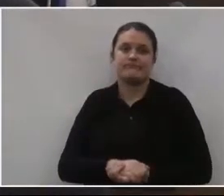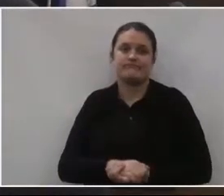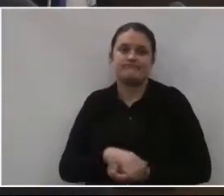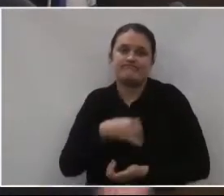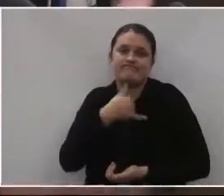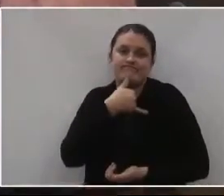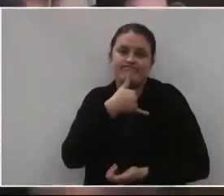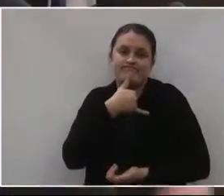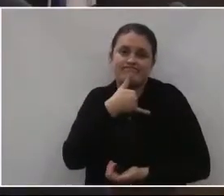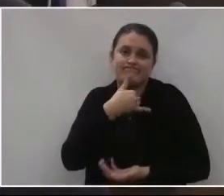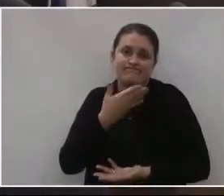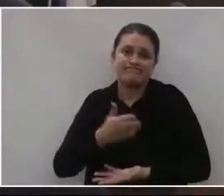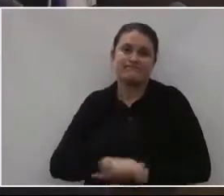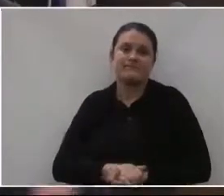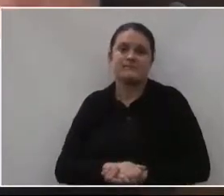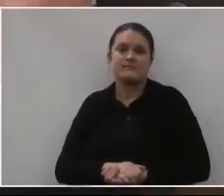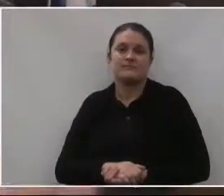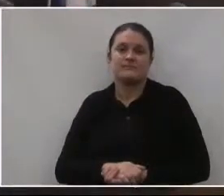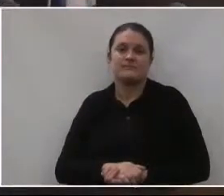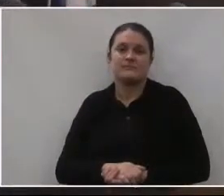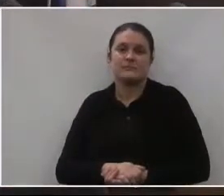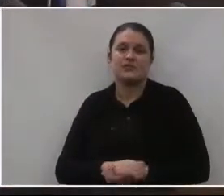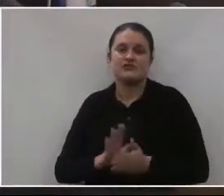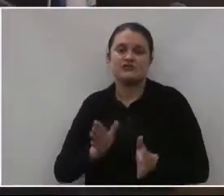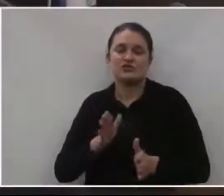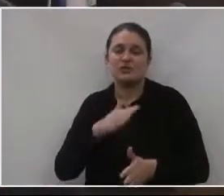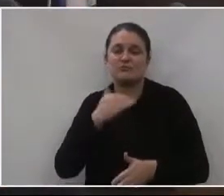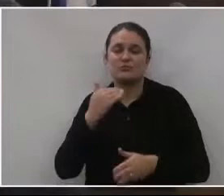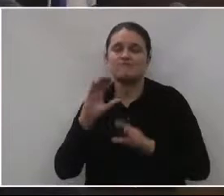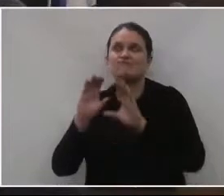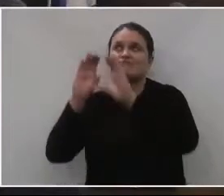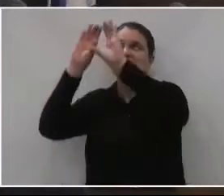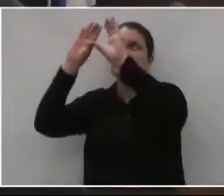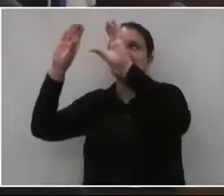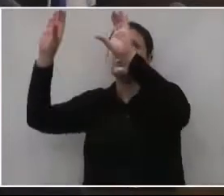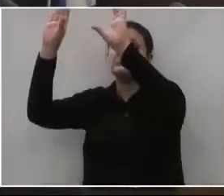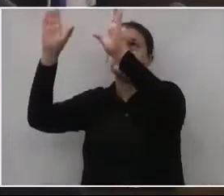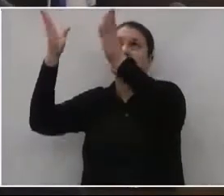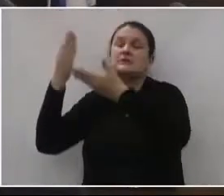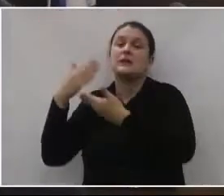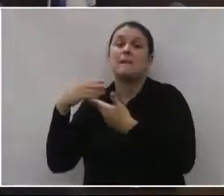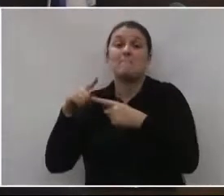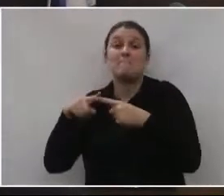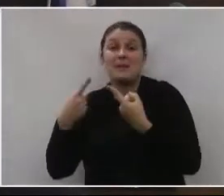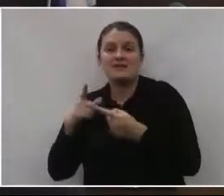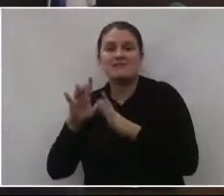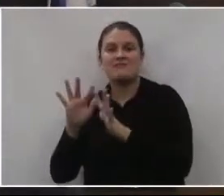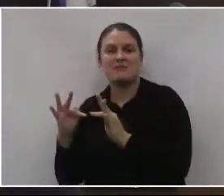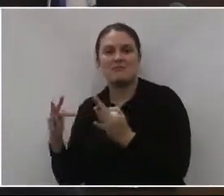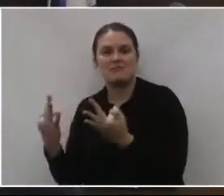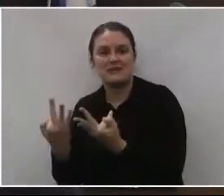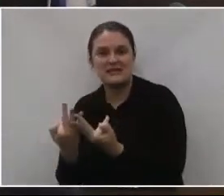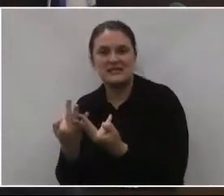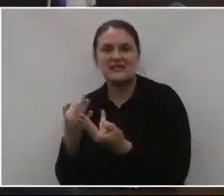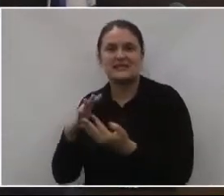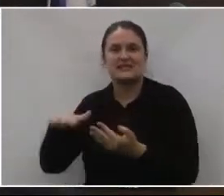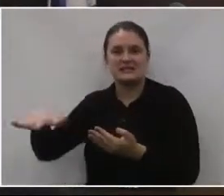Infelizmente ou felizmente estão no andar superior. Mas os seus descendentes,